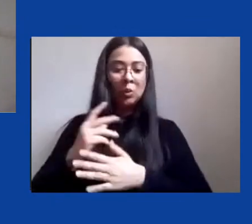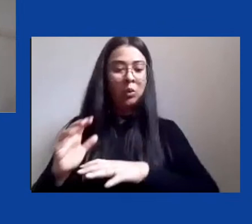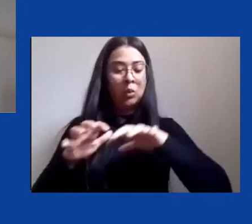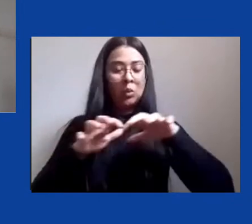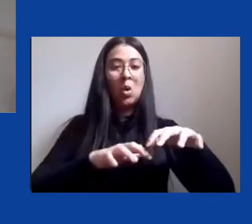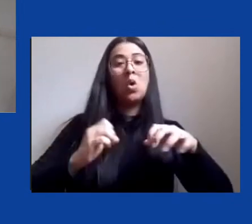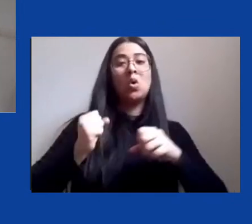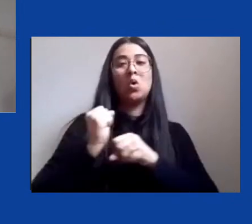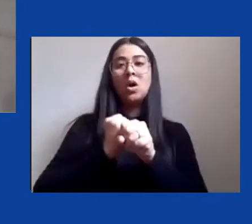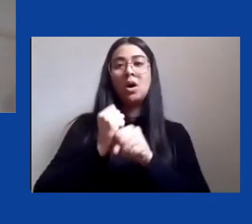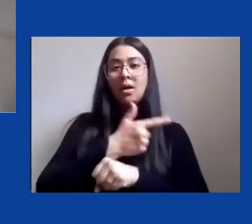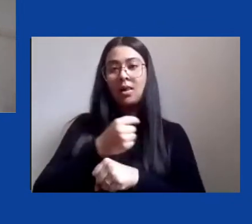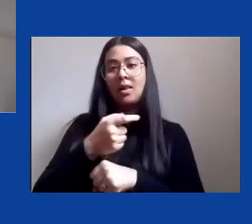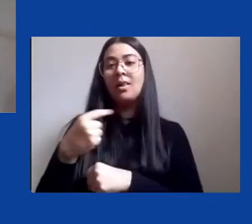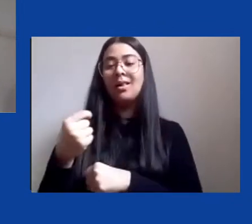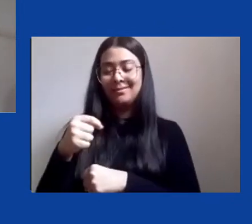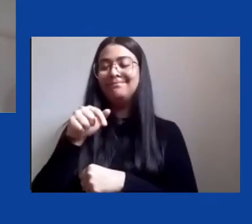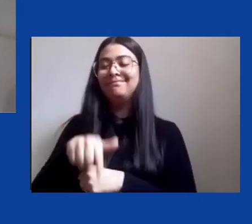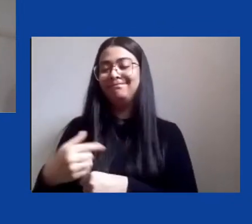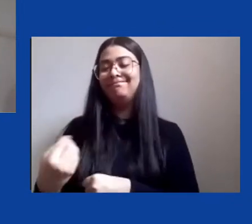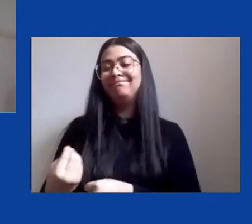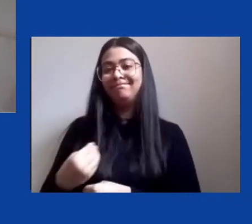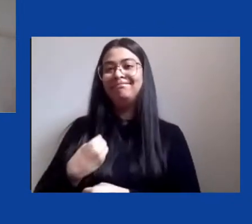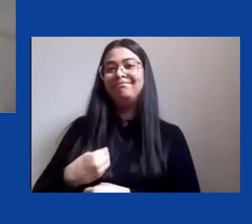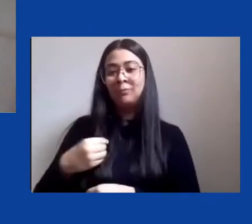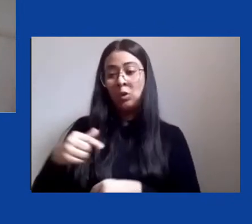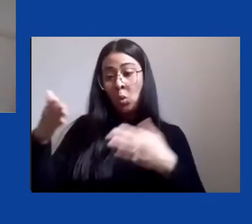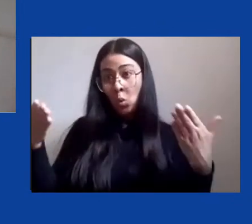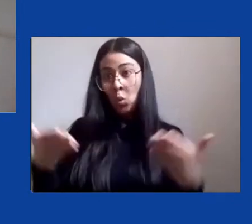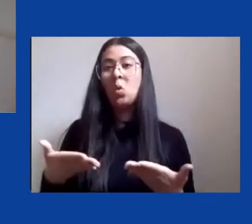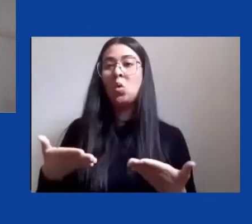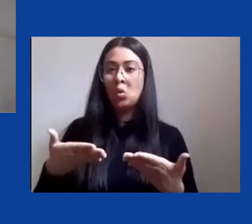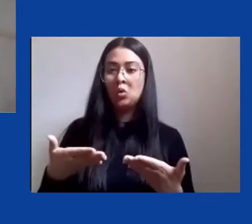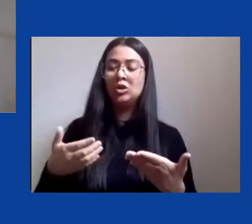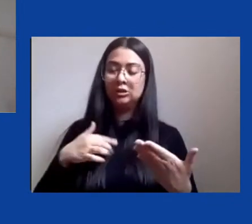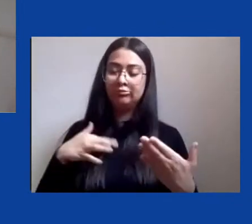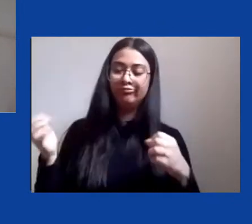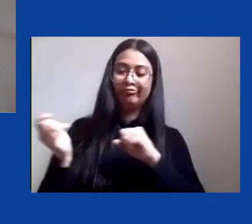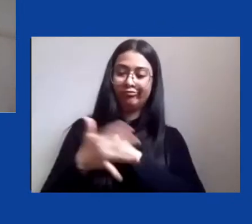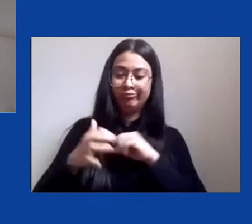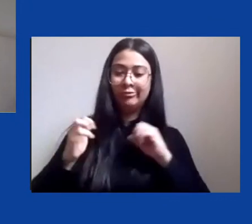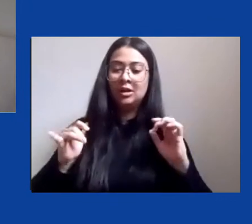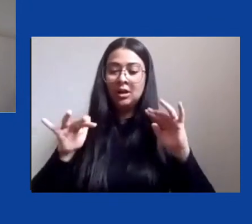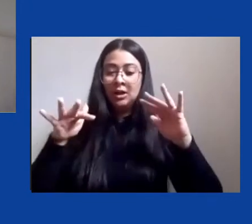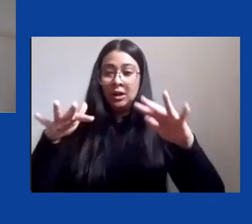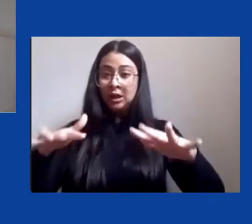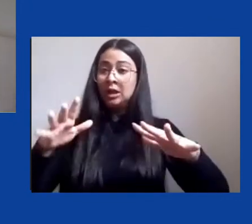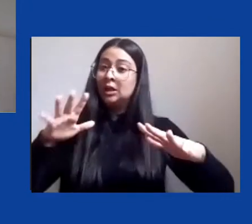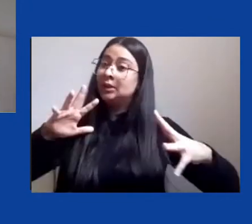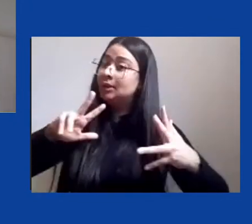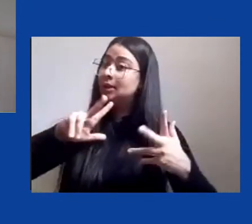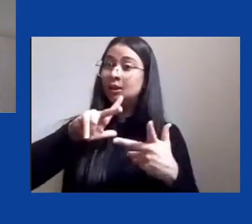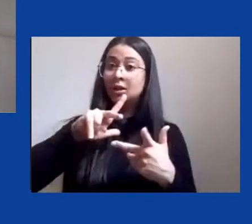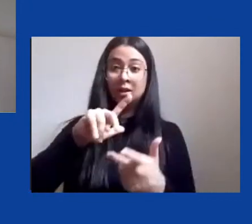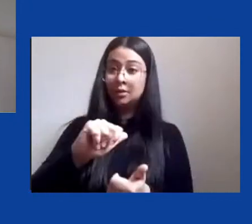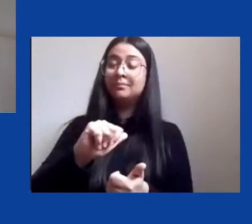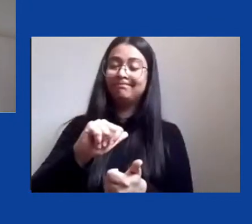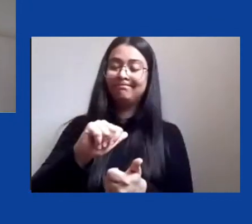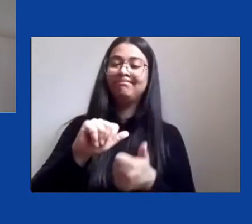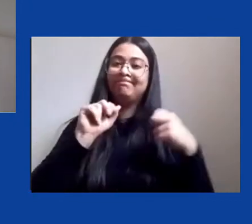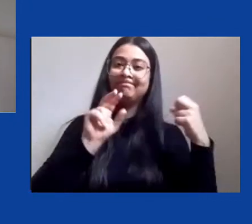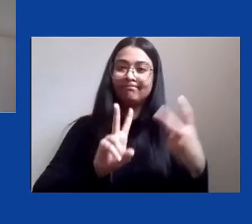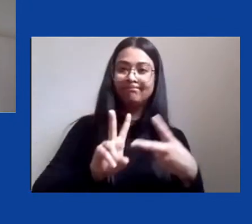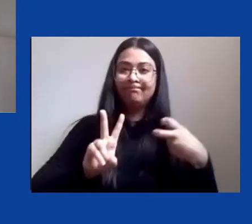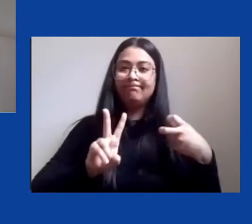que é esse ano que vivemos nessa pandemia que assola o mundo todo e os povos indígenas no Brasil têm